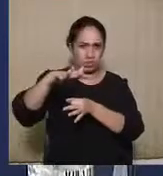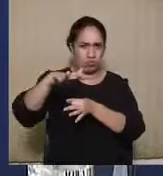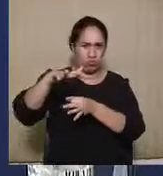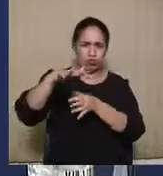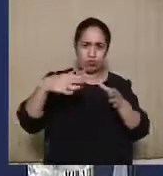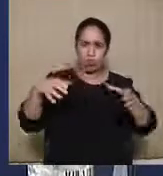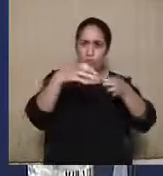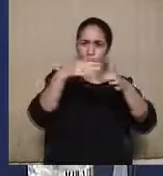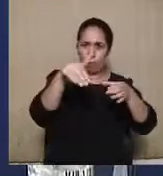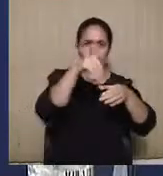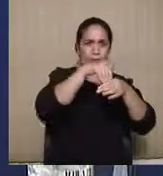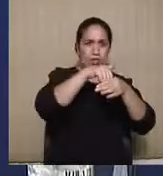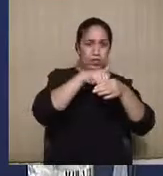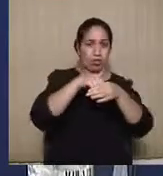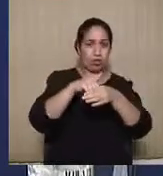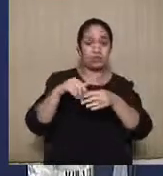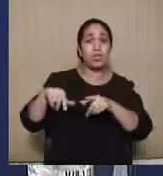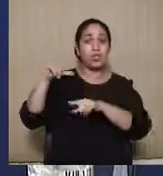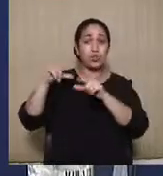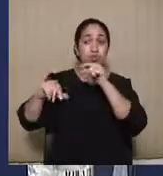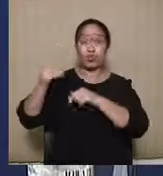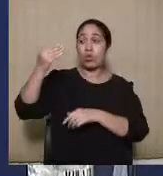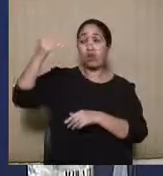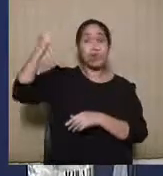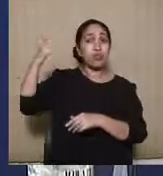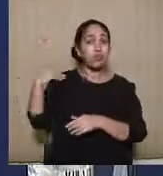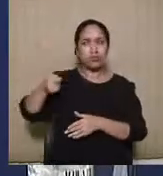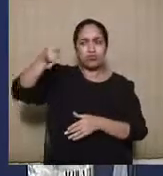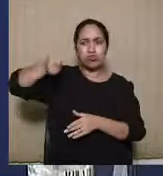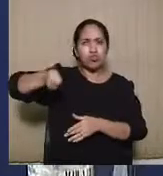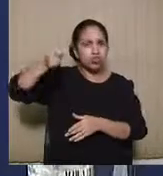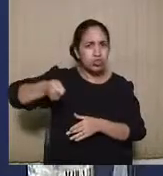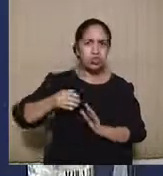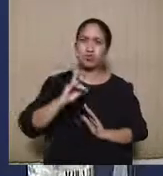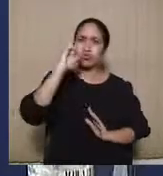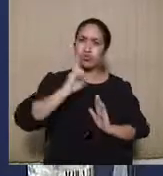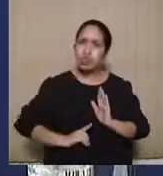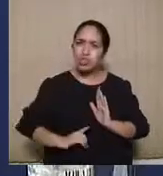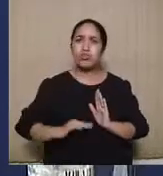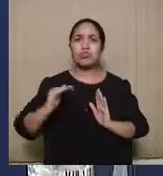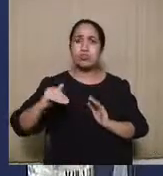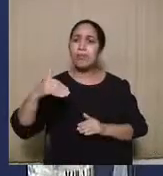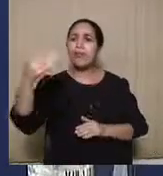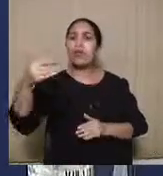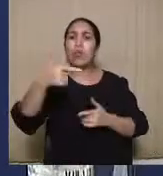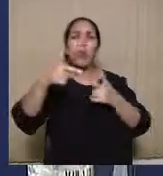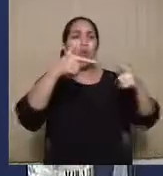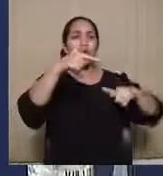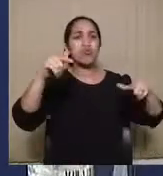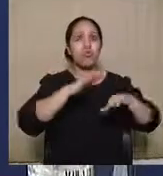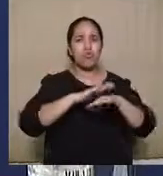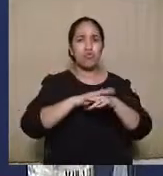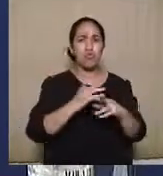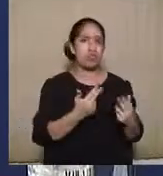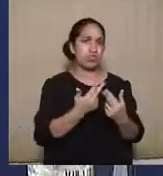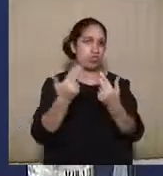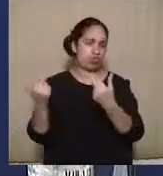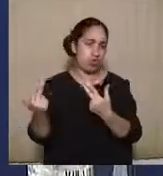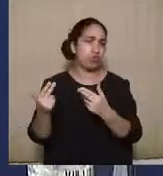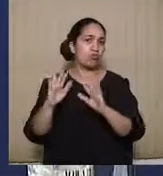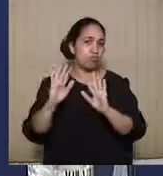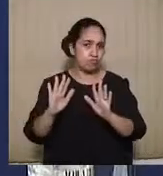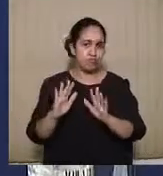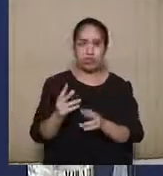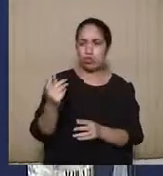eleitoral, as decisões anteriores sobre questões de direito constituem pré-julgados para os demais casos, salvo se contra a tese